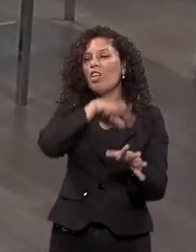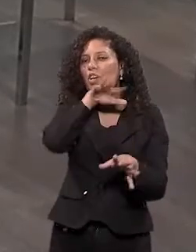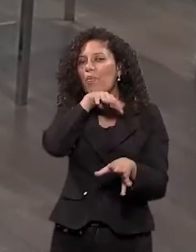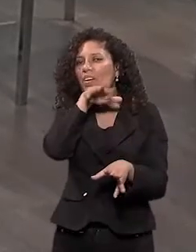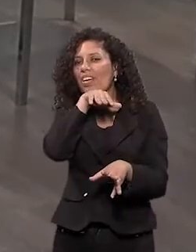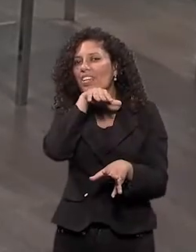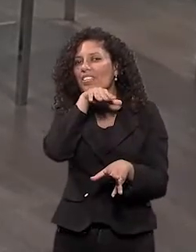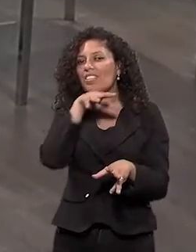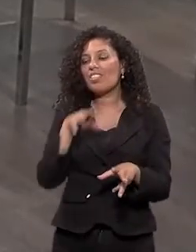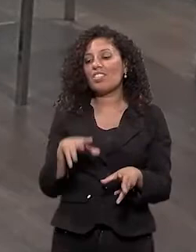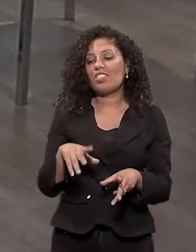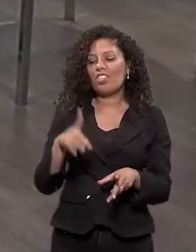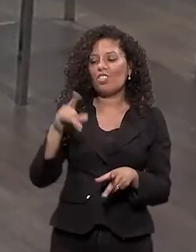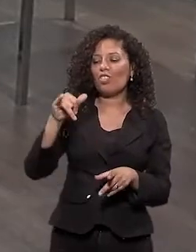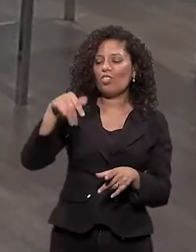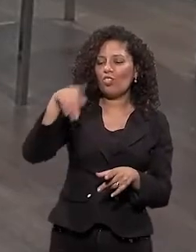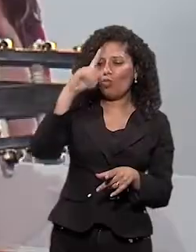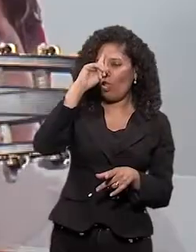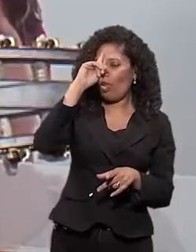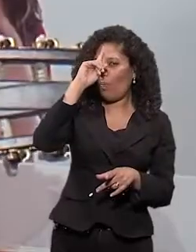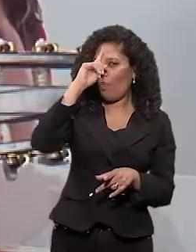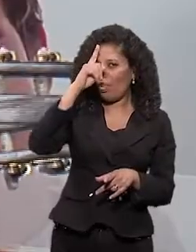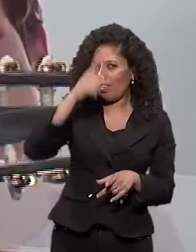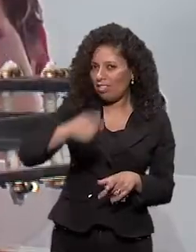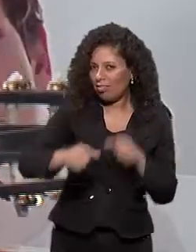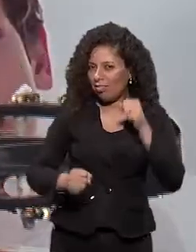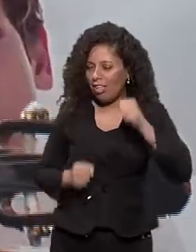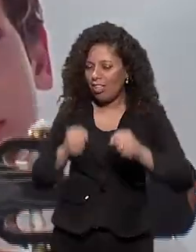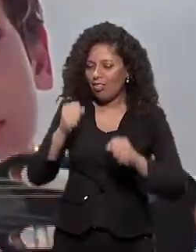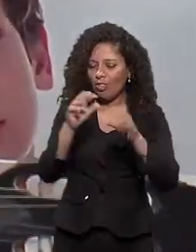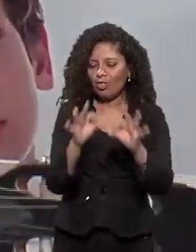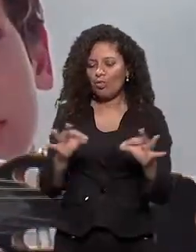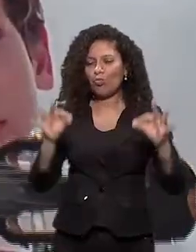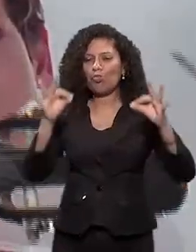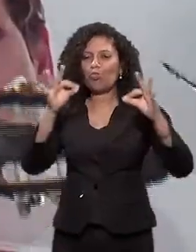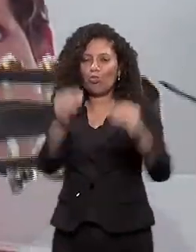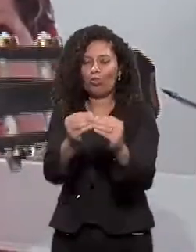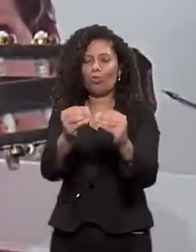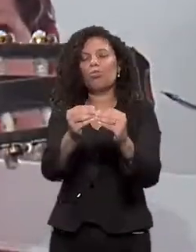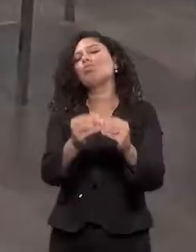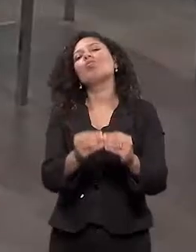animais Os dinossauros eram mesmo os tais